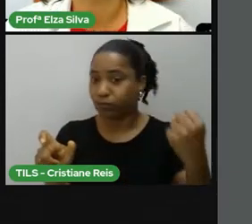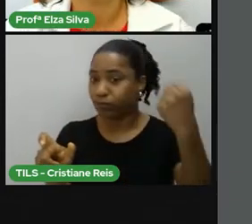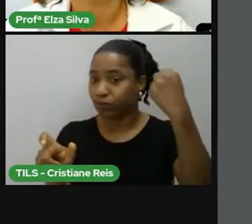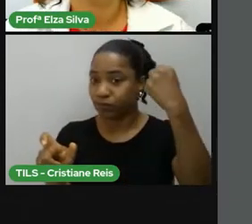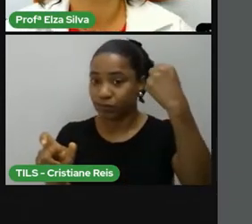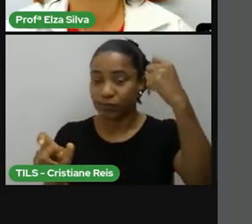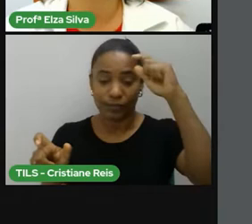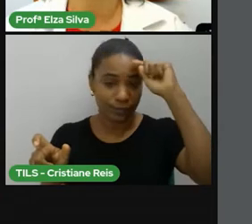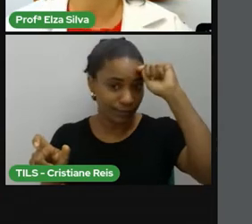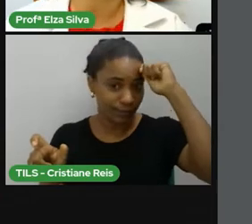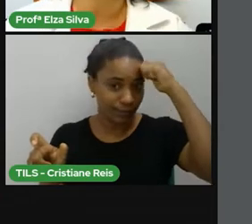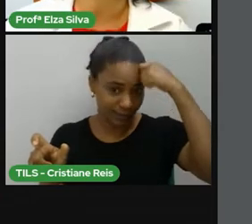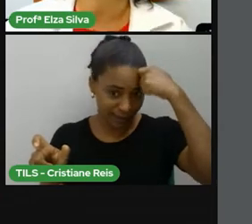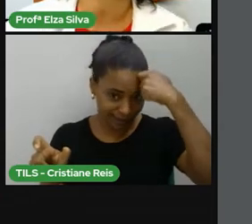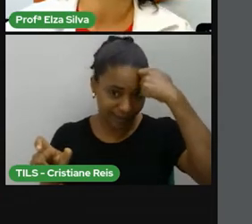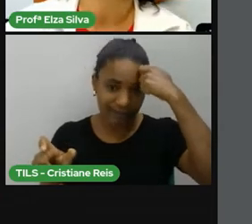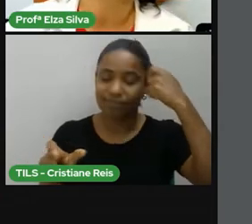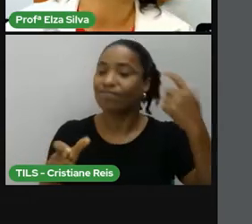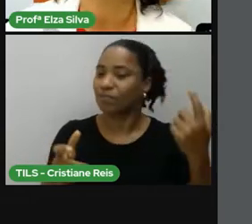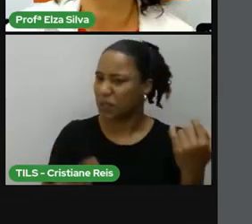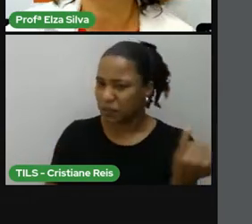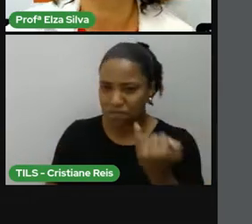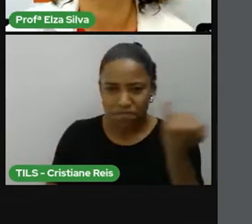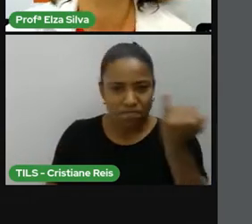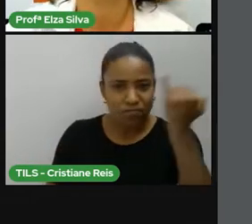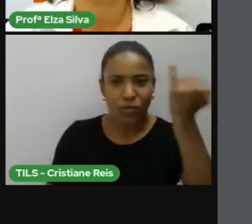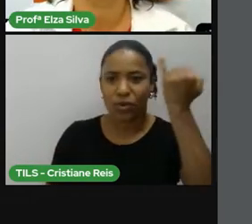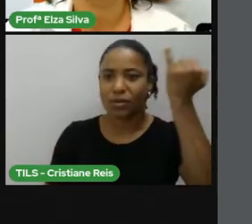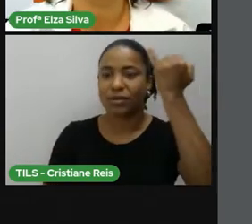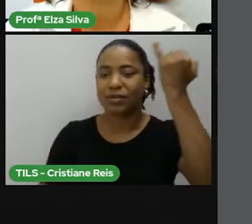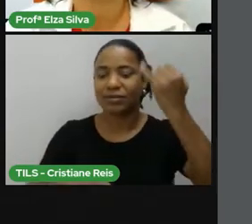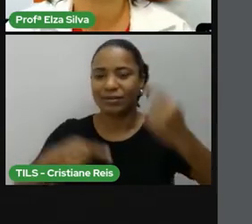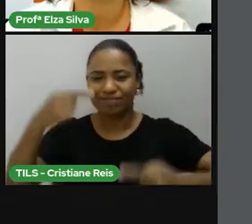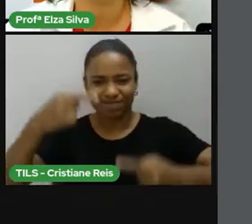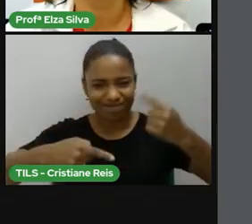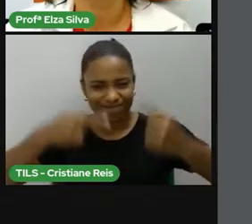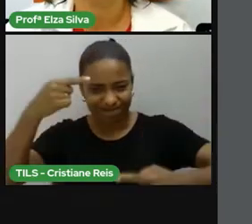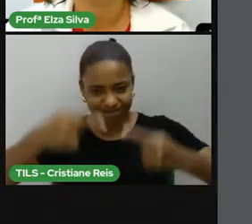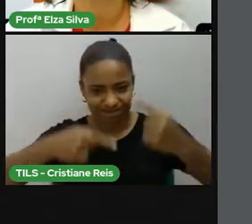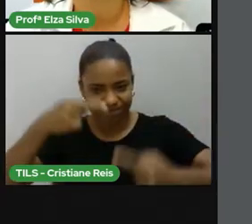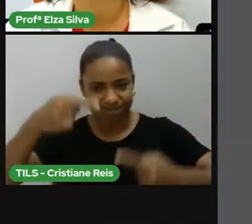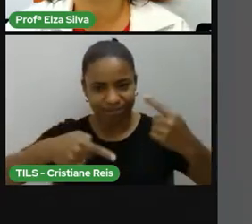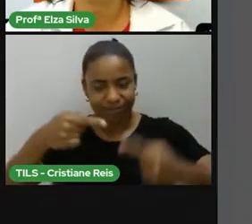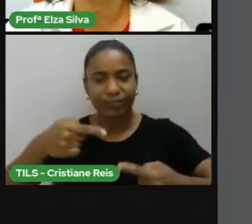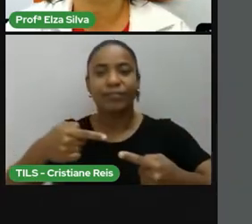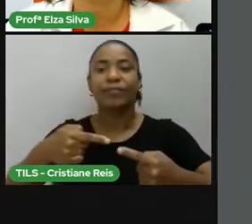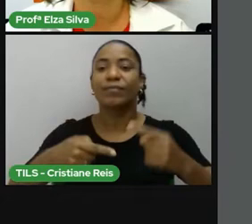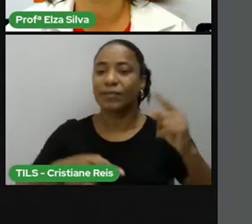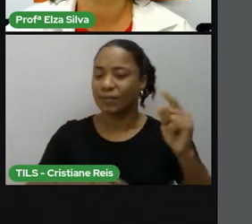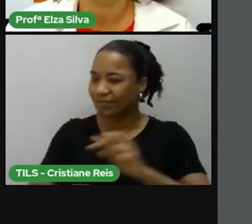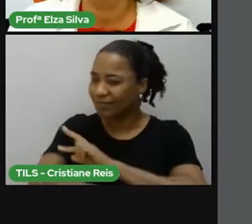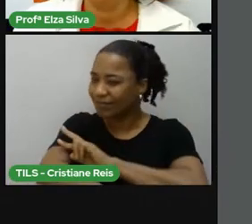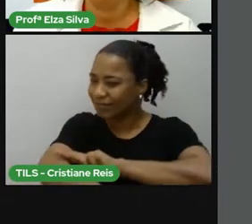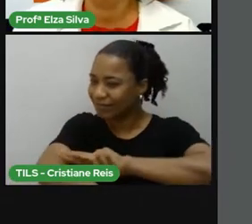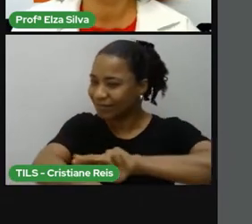a luta e para o debate sobre as relações étnico-raciais. Quem será?